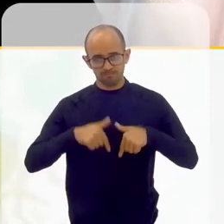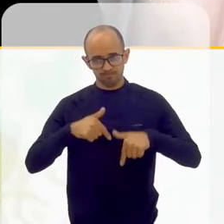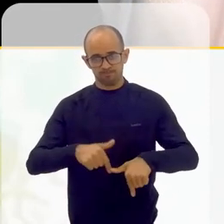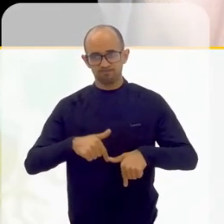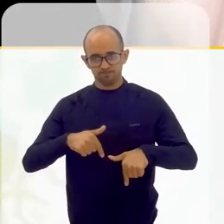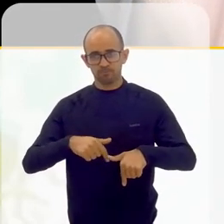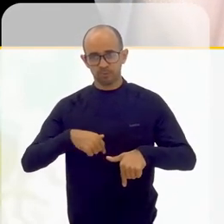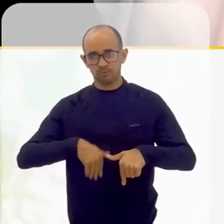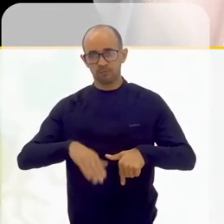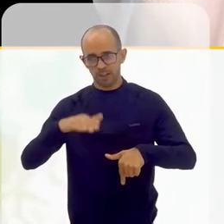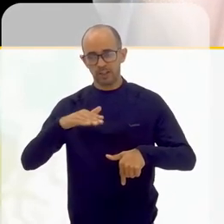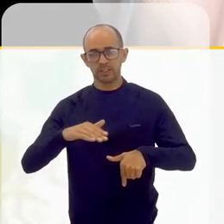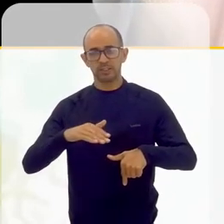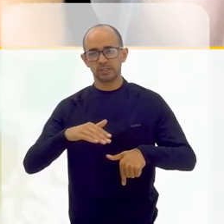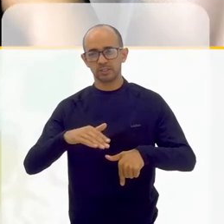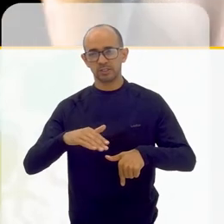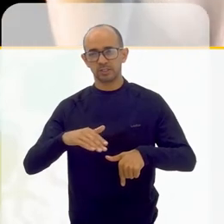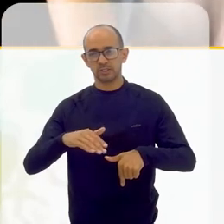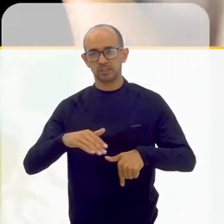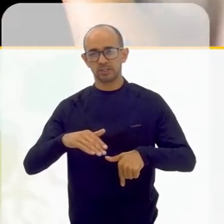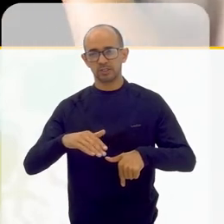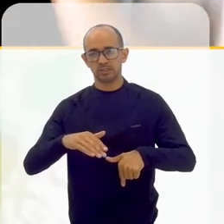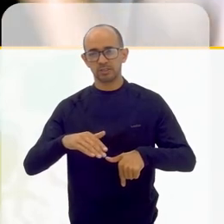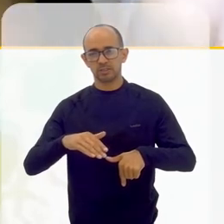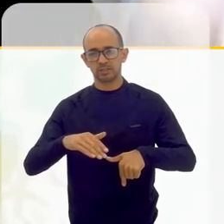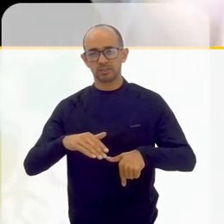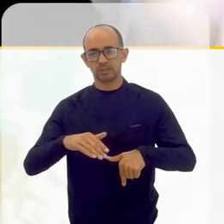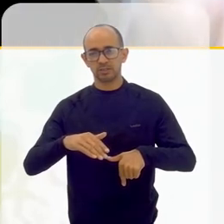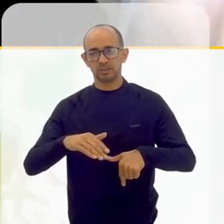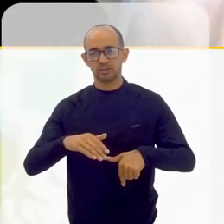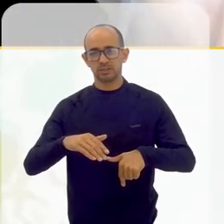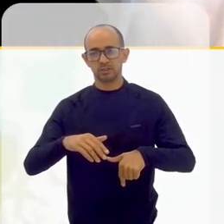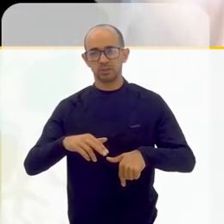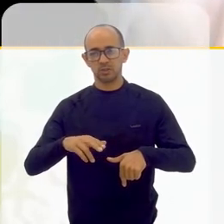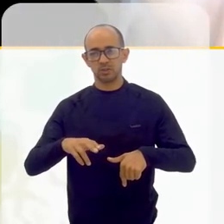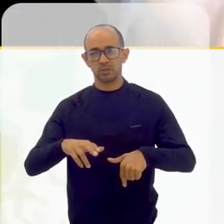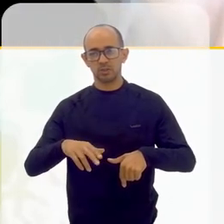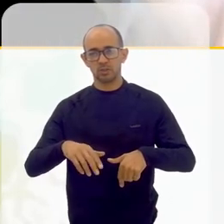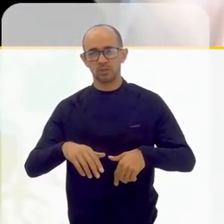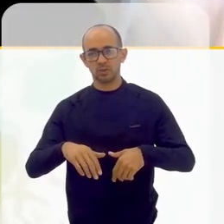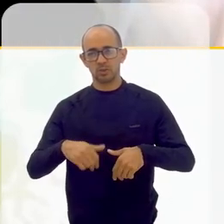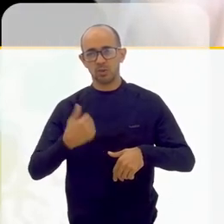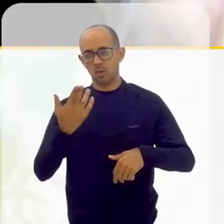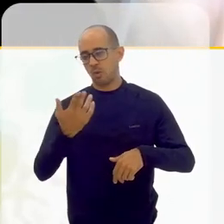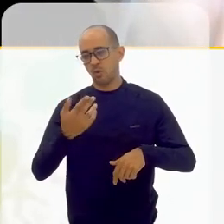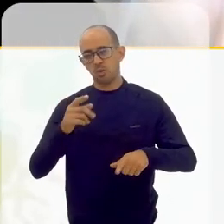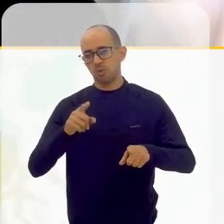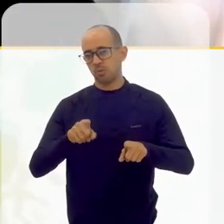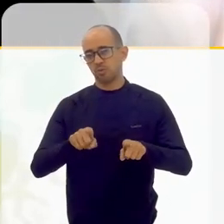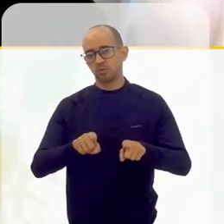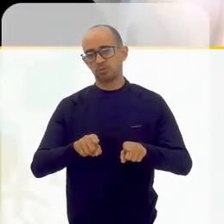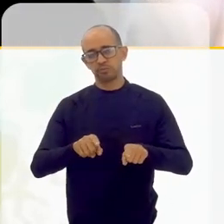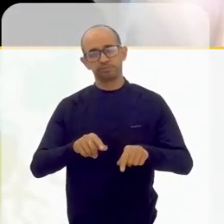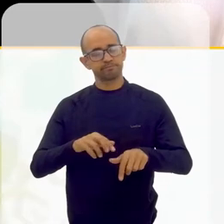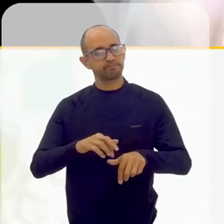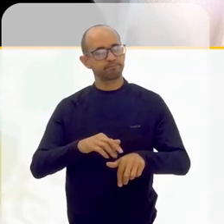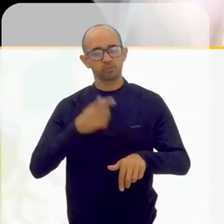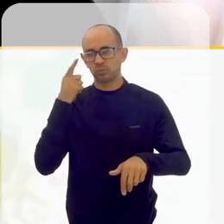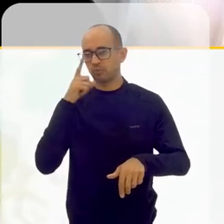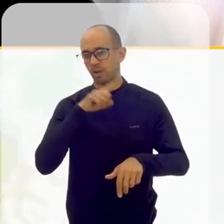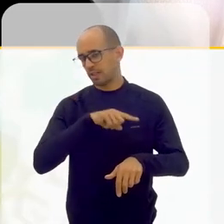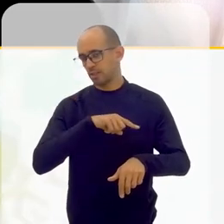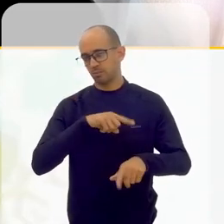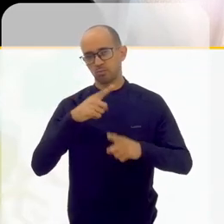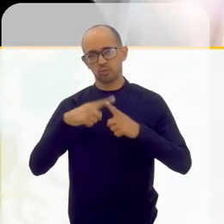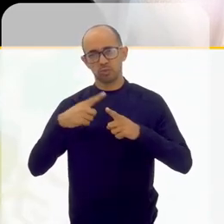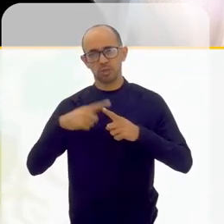realmente tem uma força insegura de alguma forma ou simplesmente não sustenta